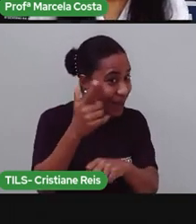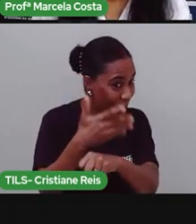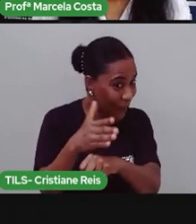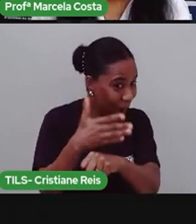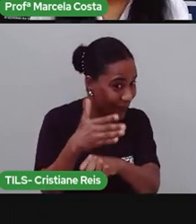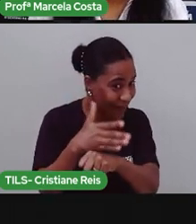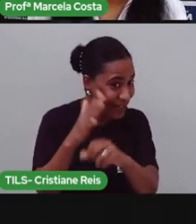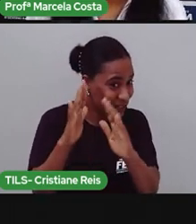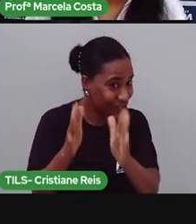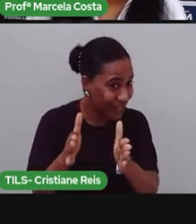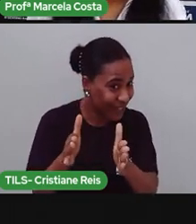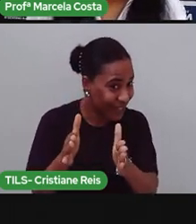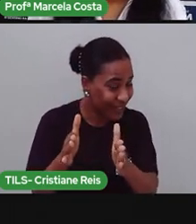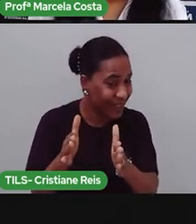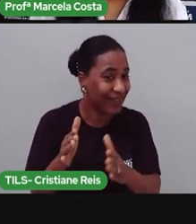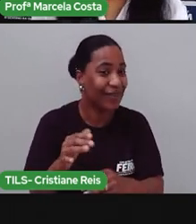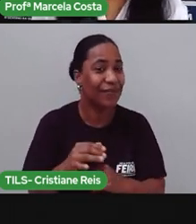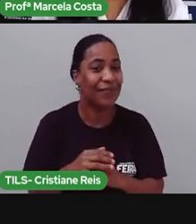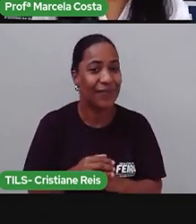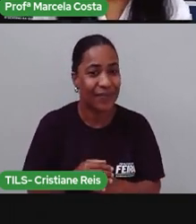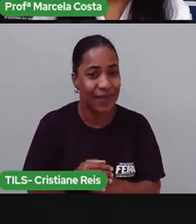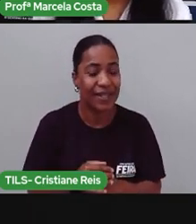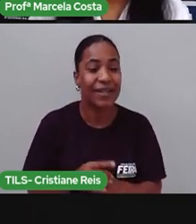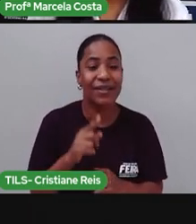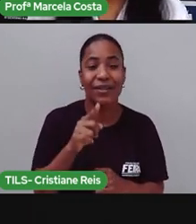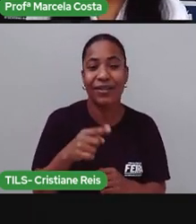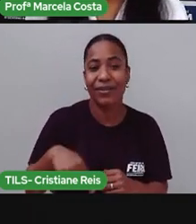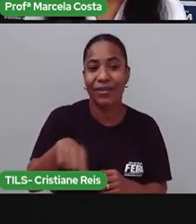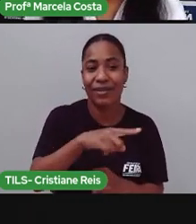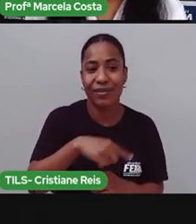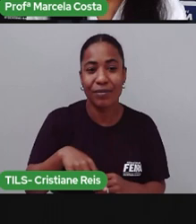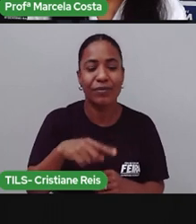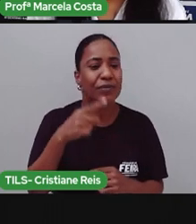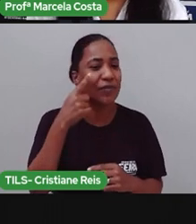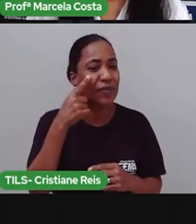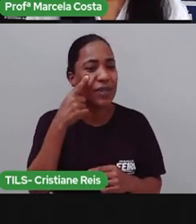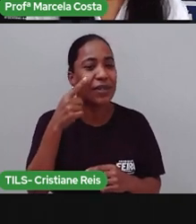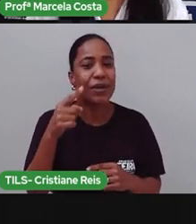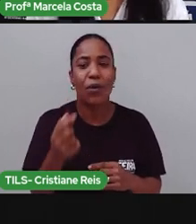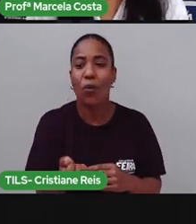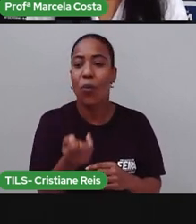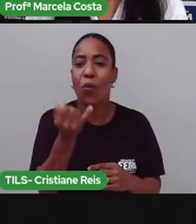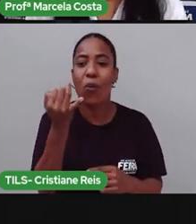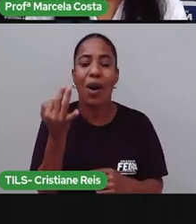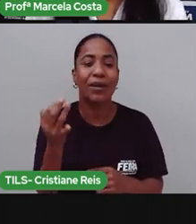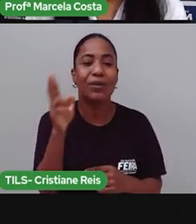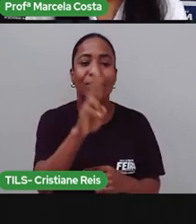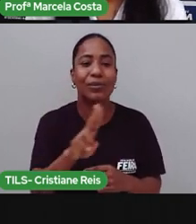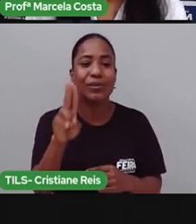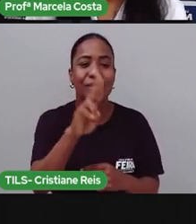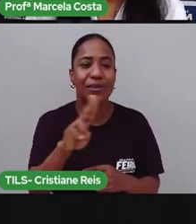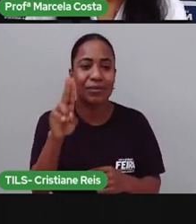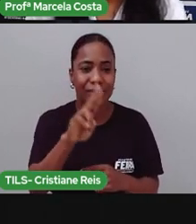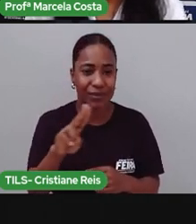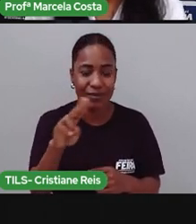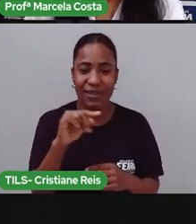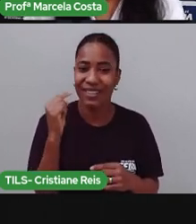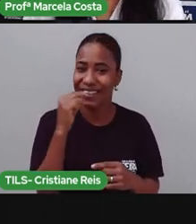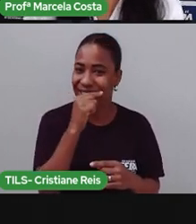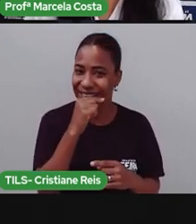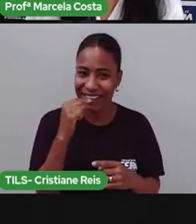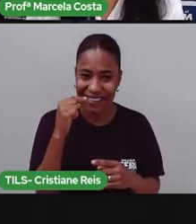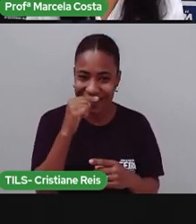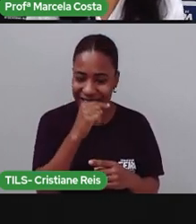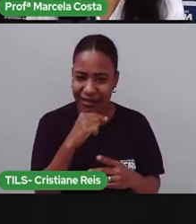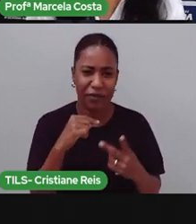A gente vai contar quantas vezes usamos um objeto pra fazer higiene pessoal diária.